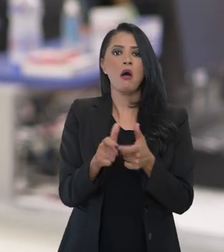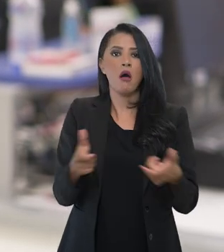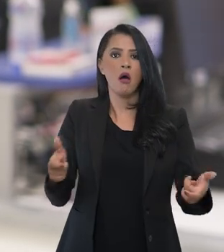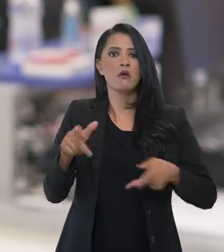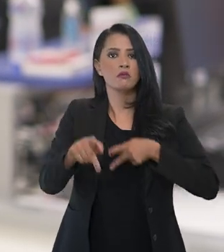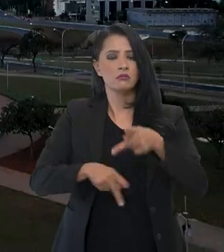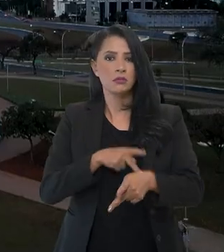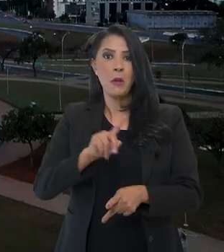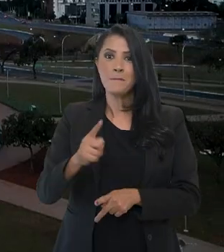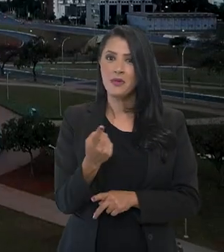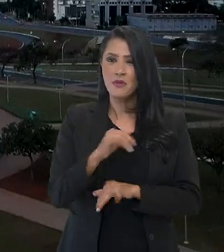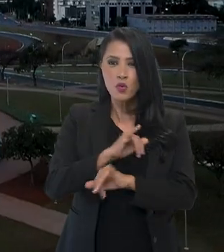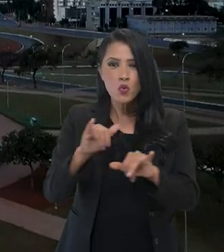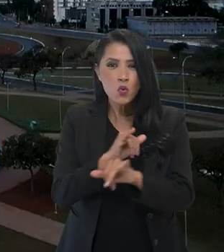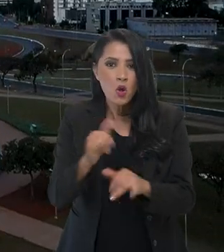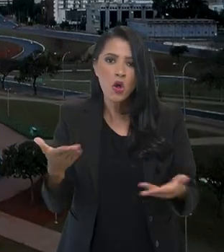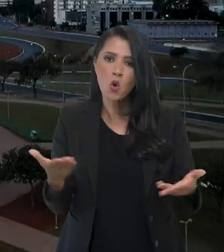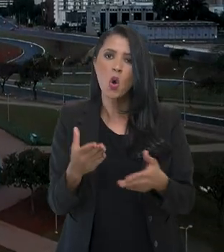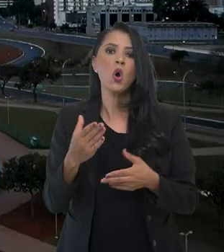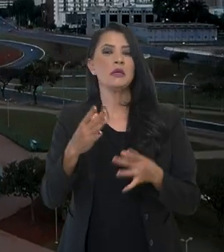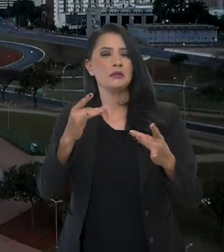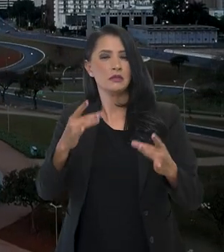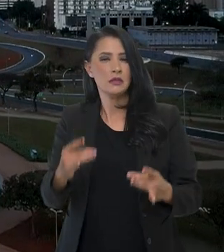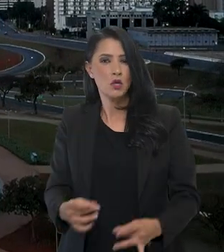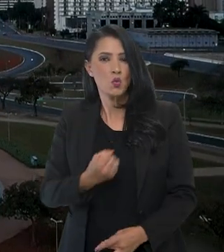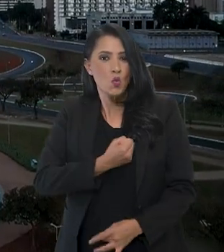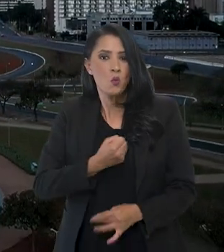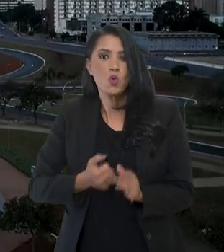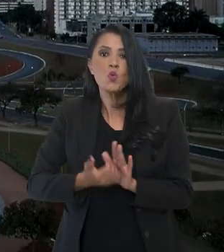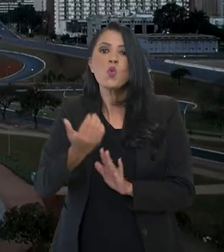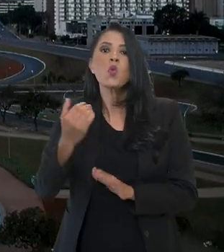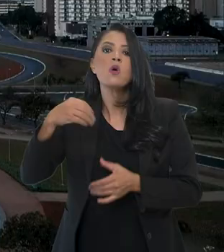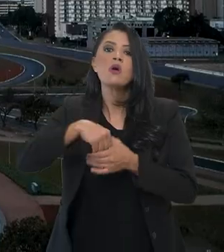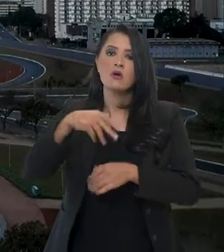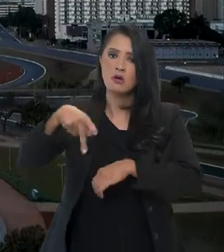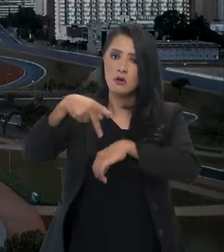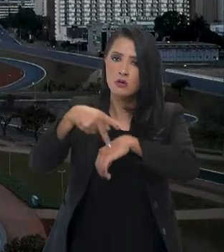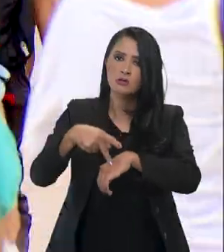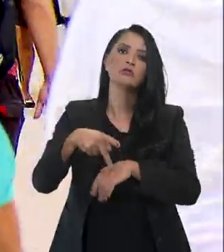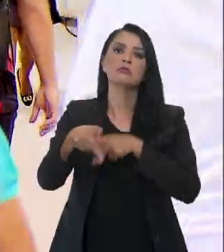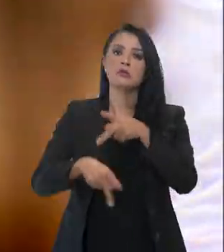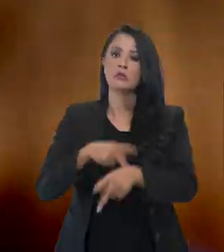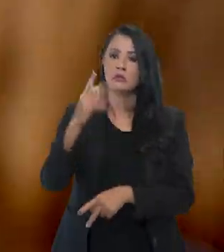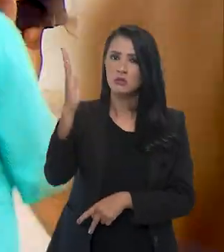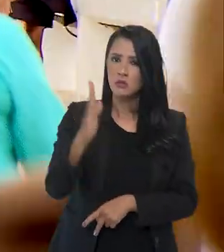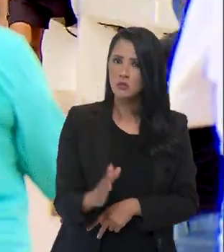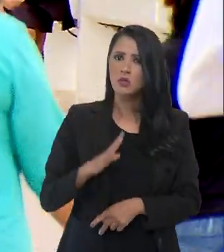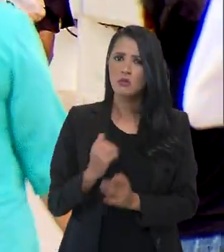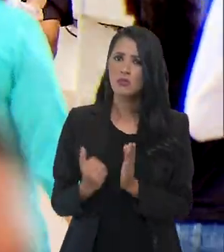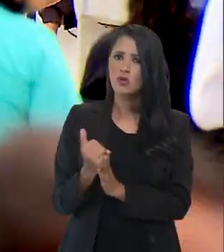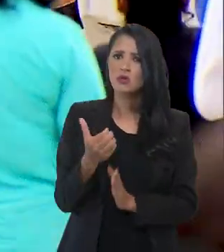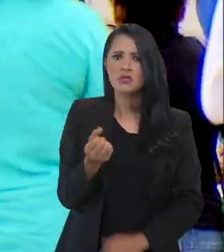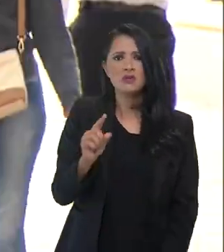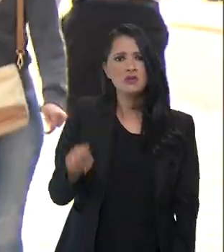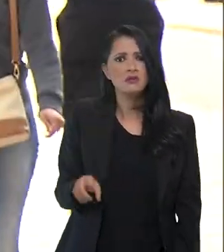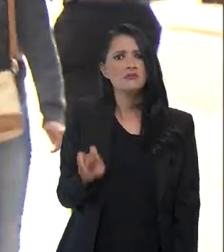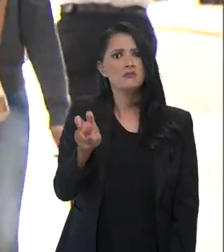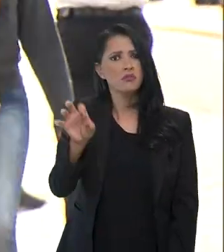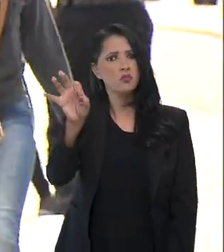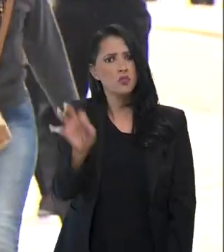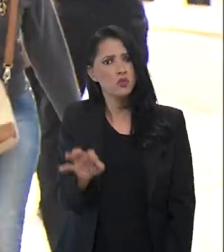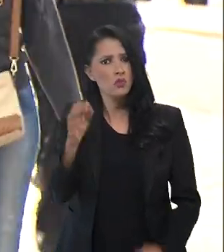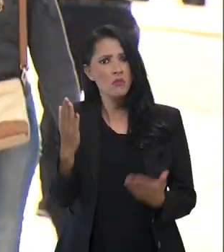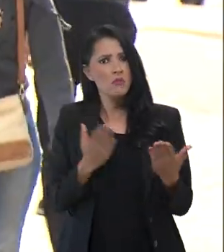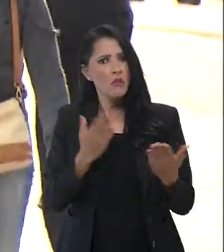populacional. A primeira etapa de divulgação traz números detalhados de quantos somos no país. A população brasileira aumentou 6